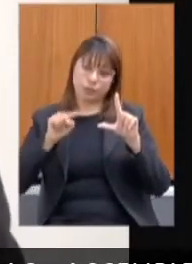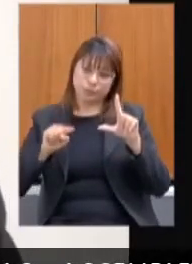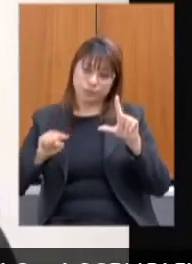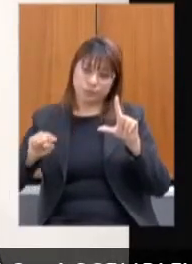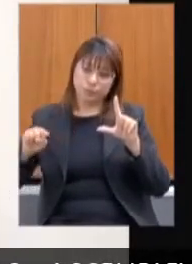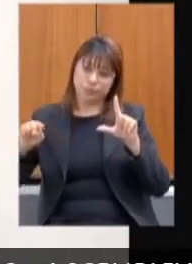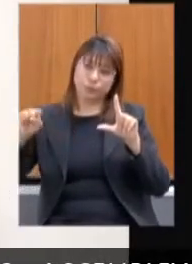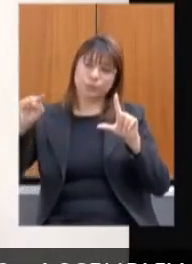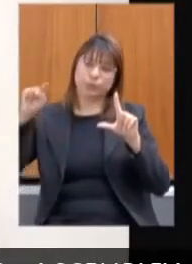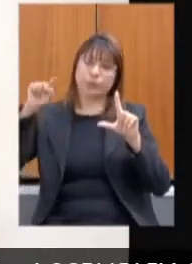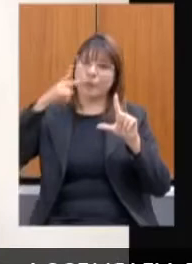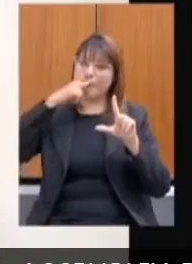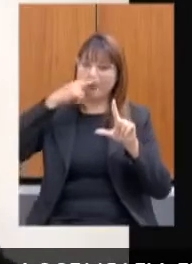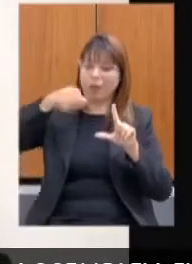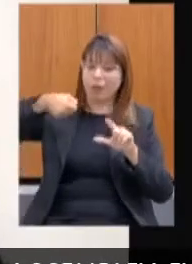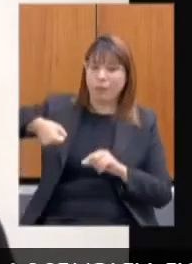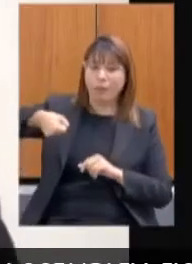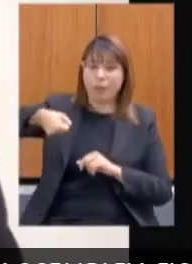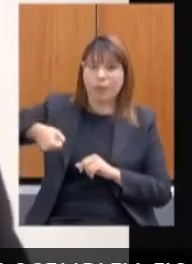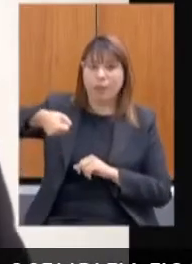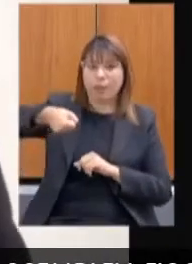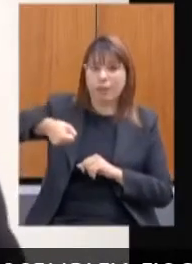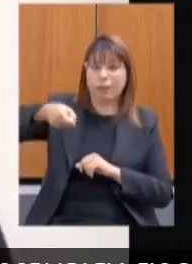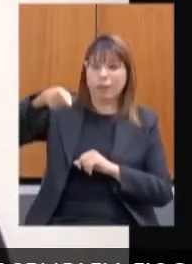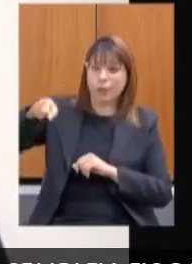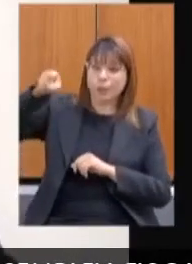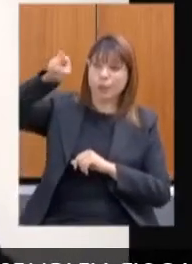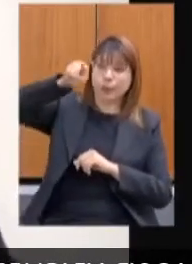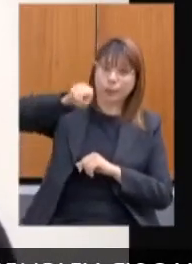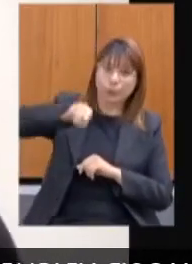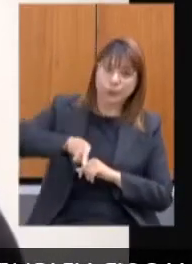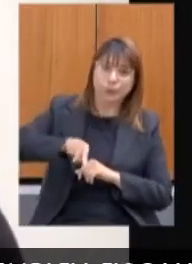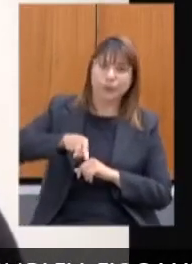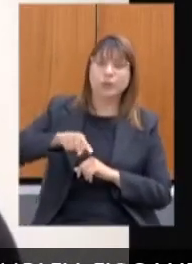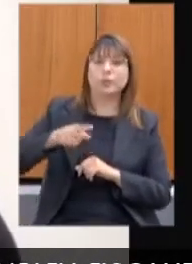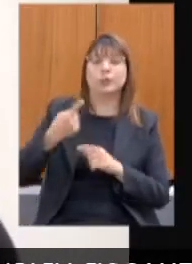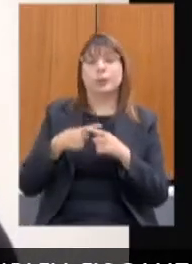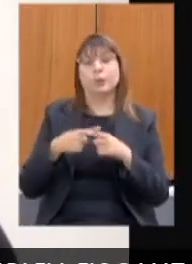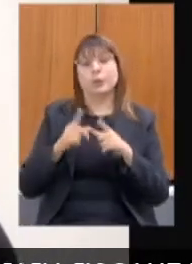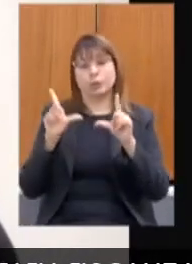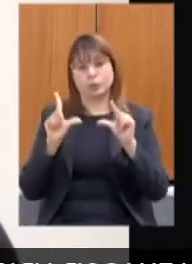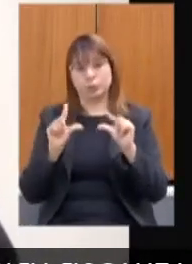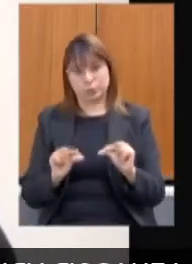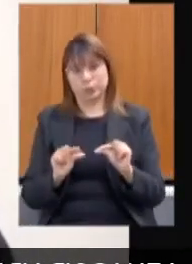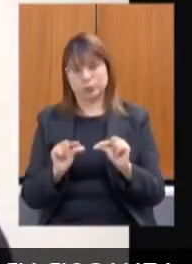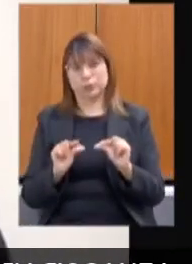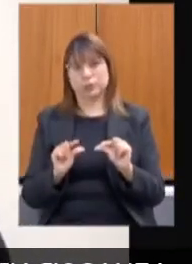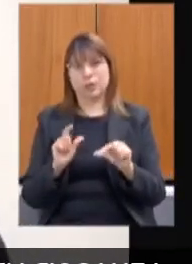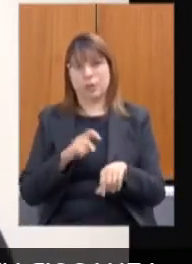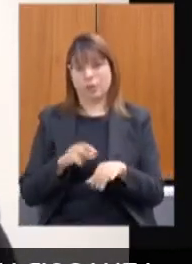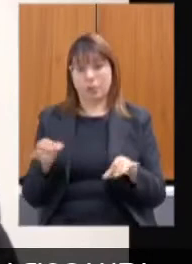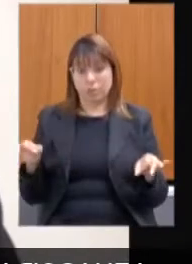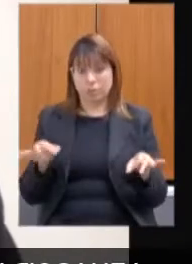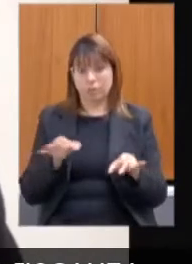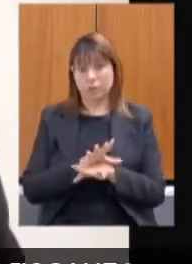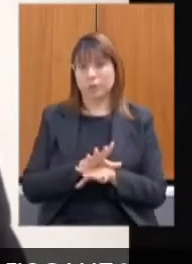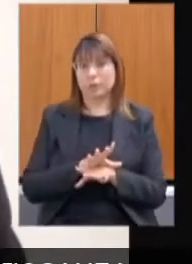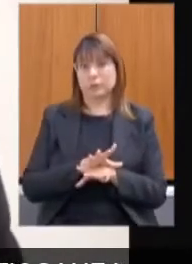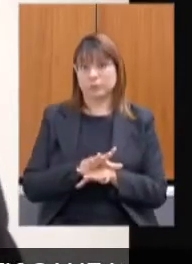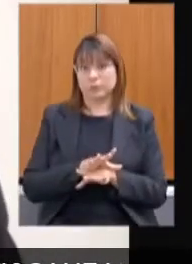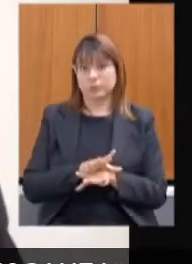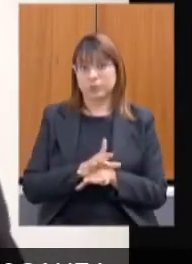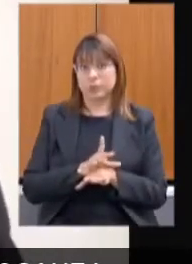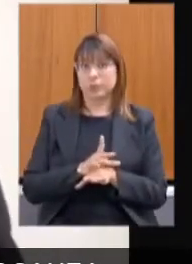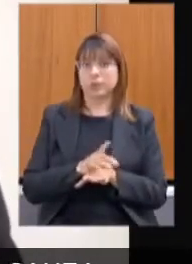subindo novamente com a redução do valor. Quando terminar, essa bengala